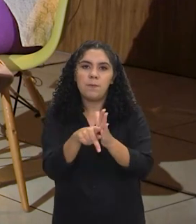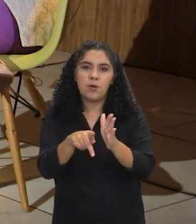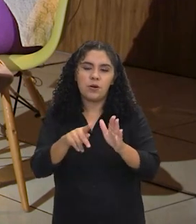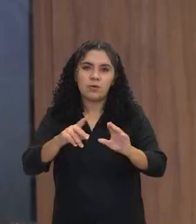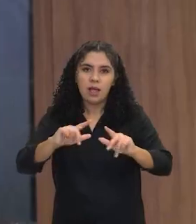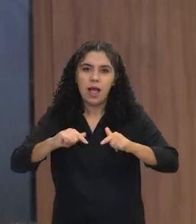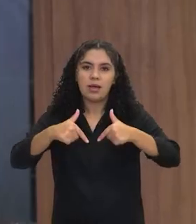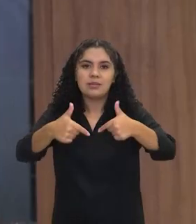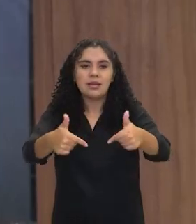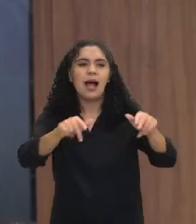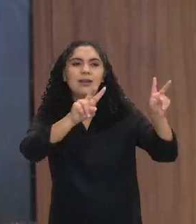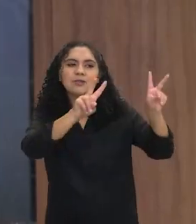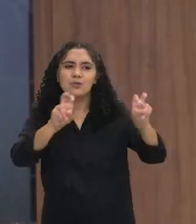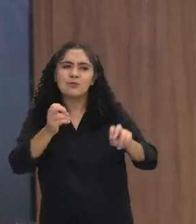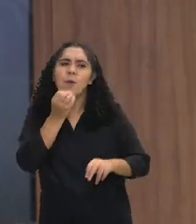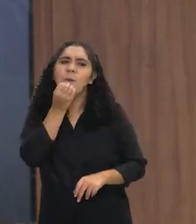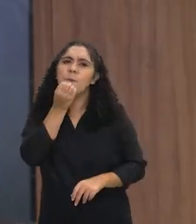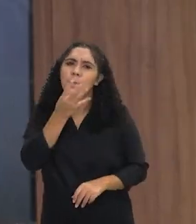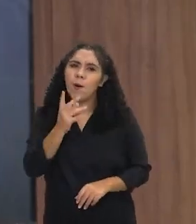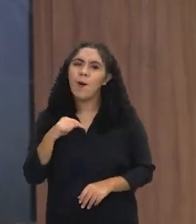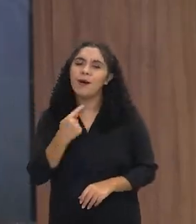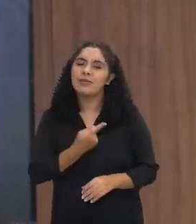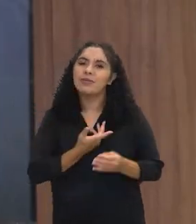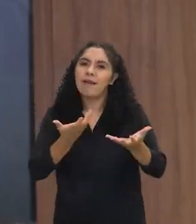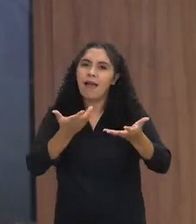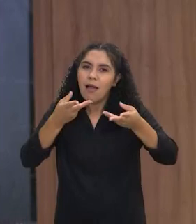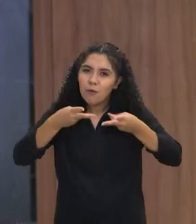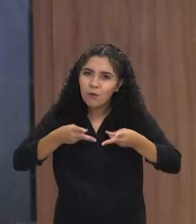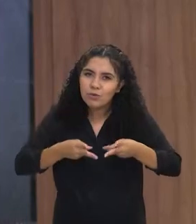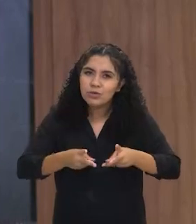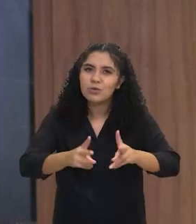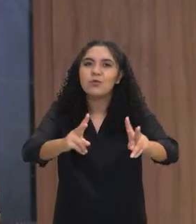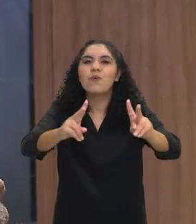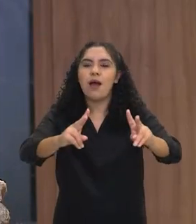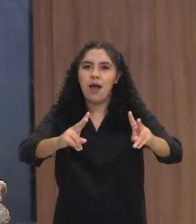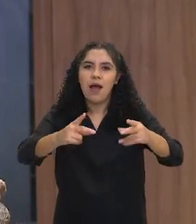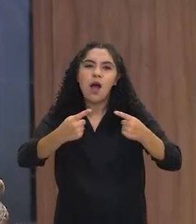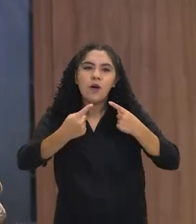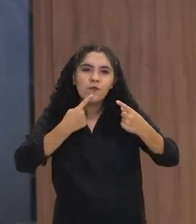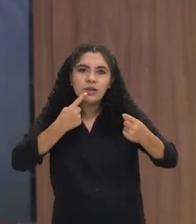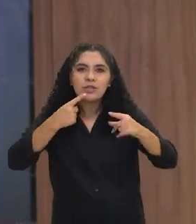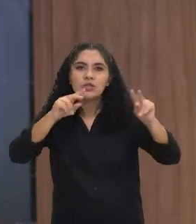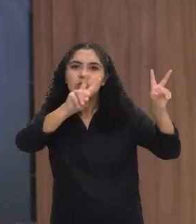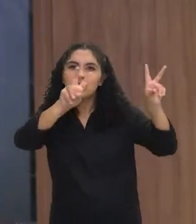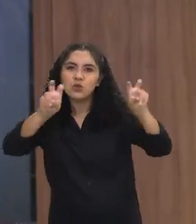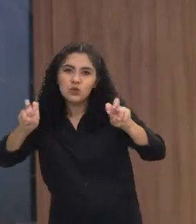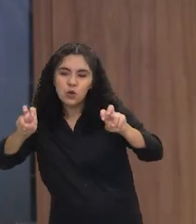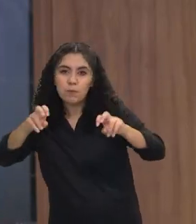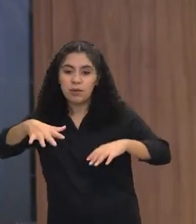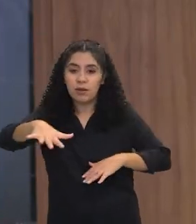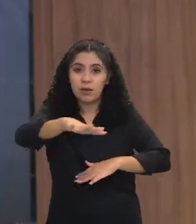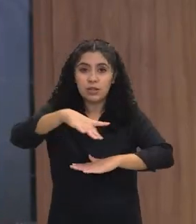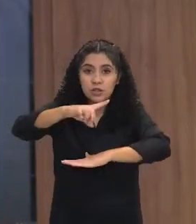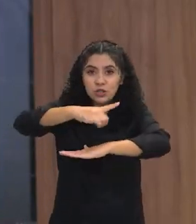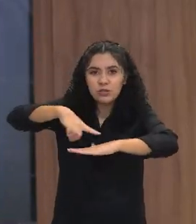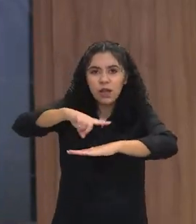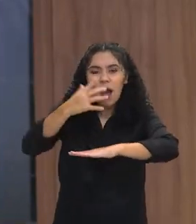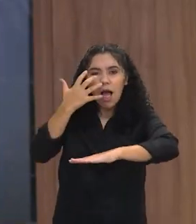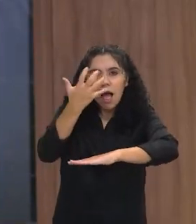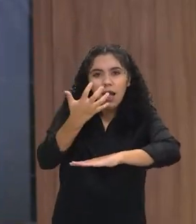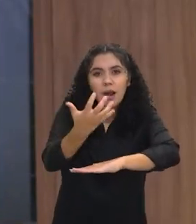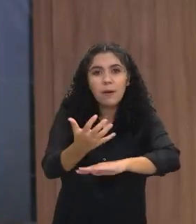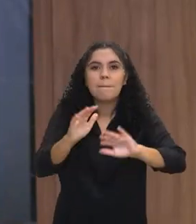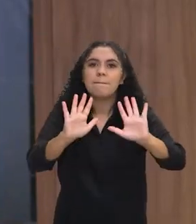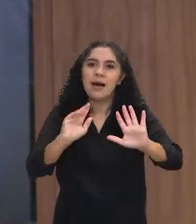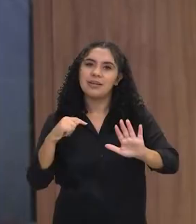certo. O assunto é gostoso. A gente quer continuar falando sobre esse mundo digital, que é o mundo atrativo,